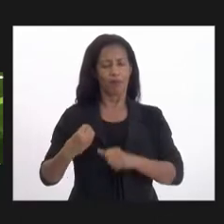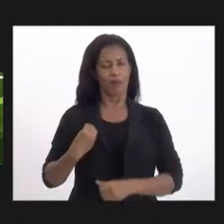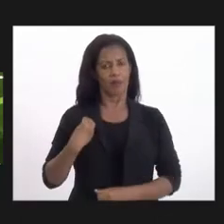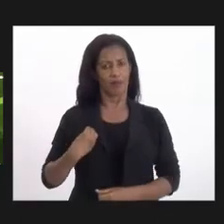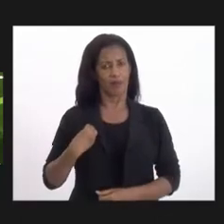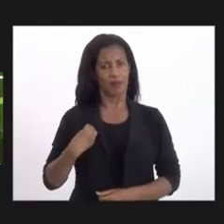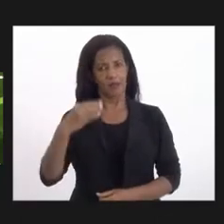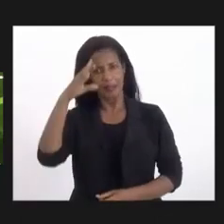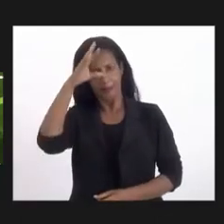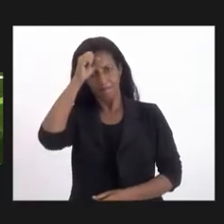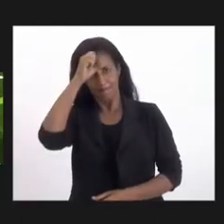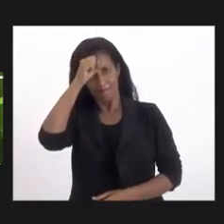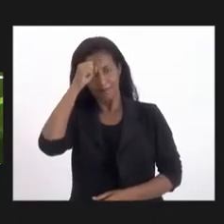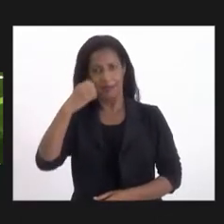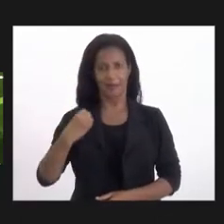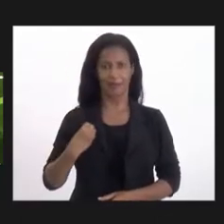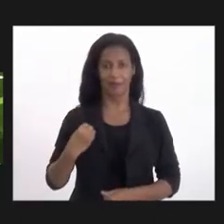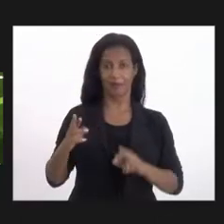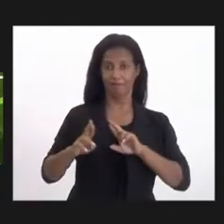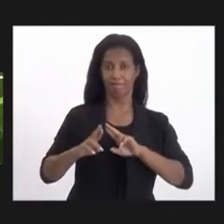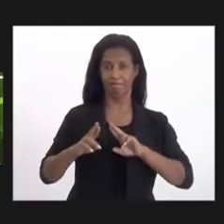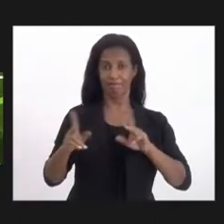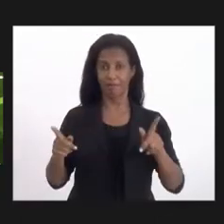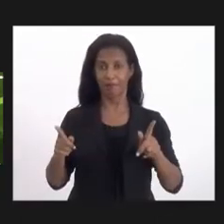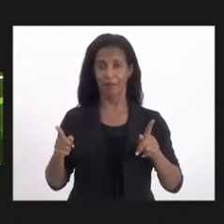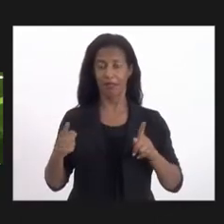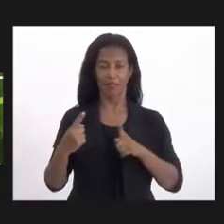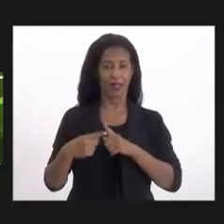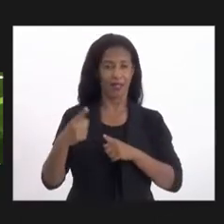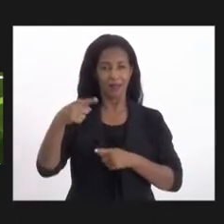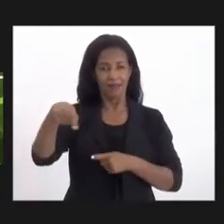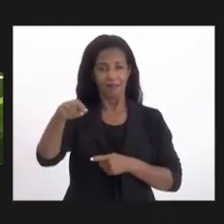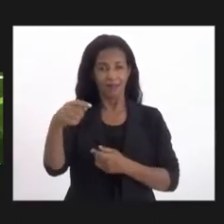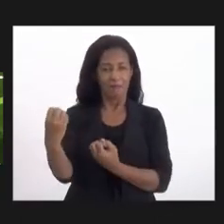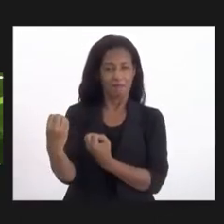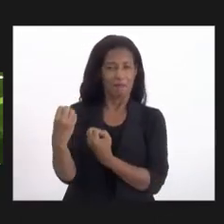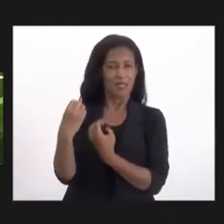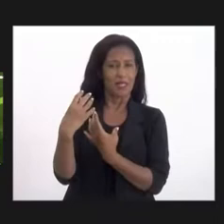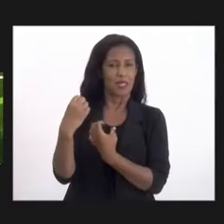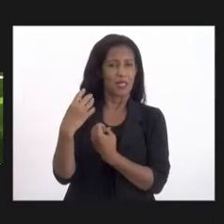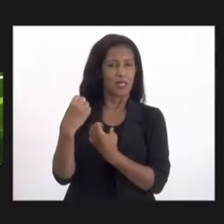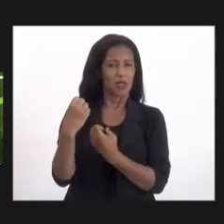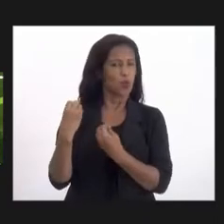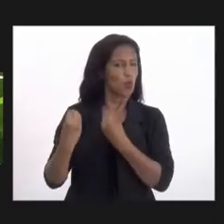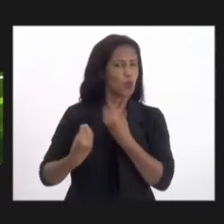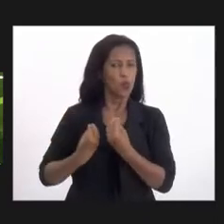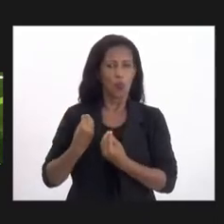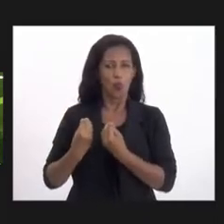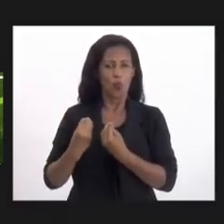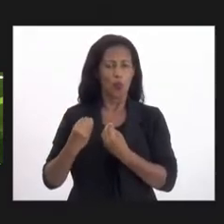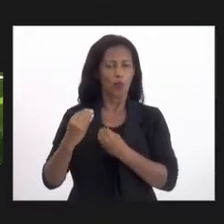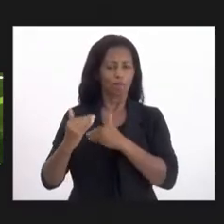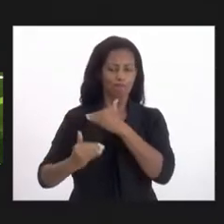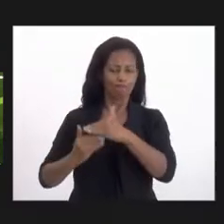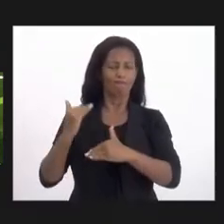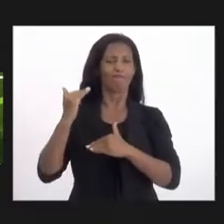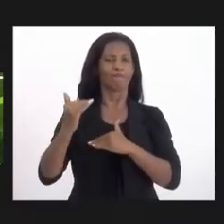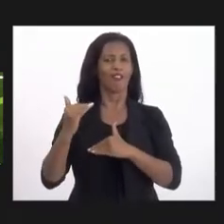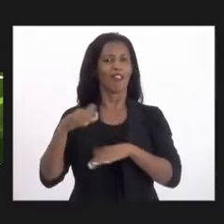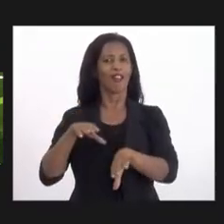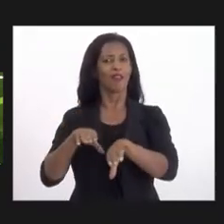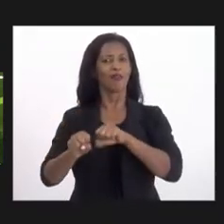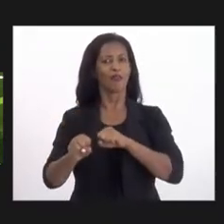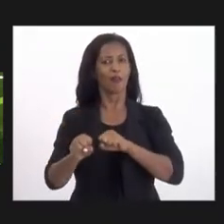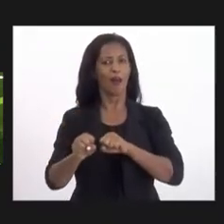O que, sem dúvida, nos ensinou muito da sua superação. Ela é formada em serviço